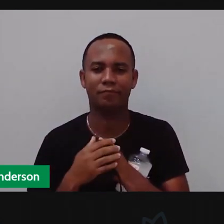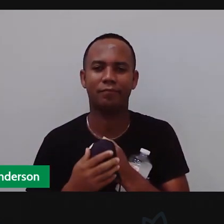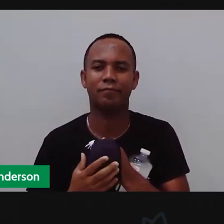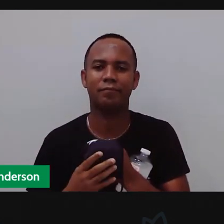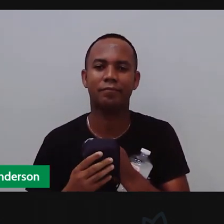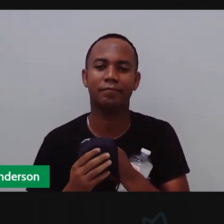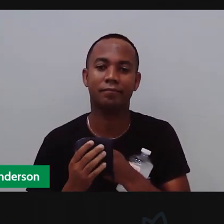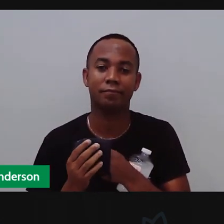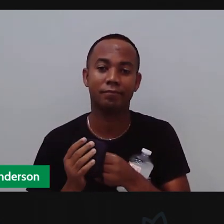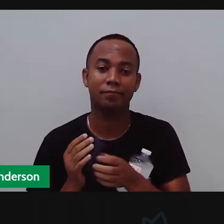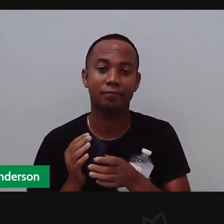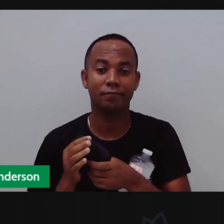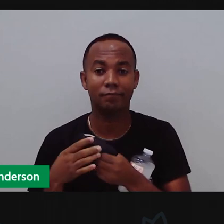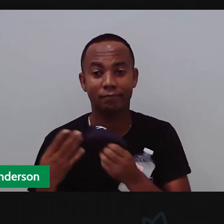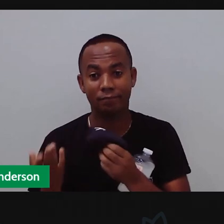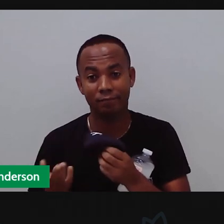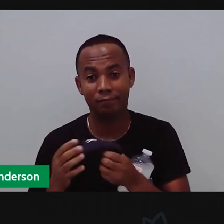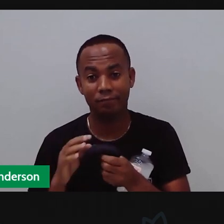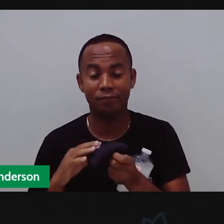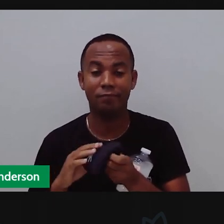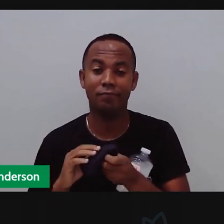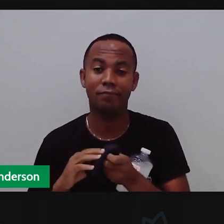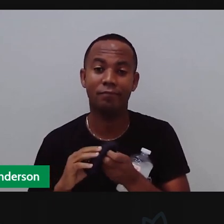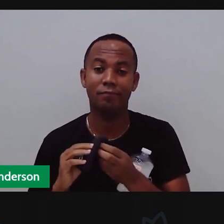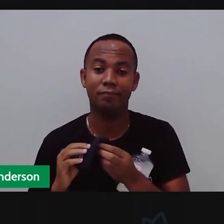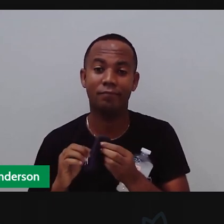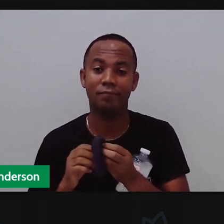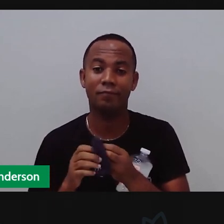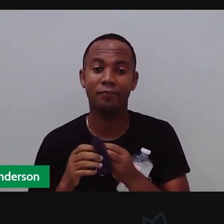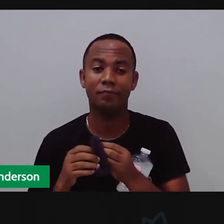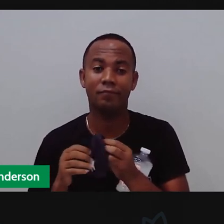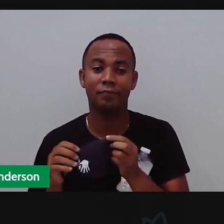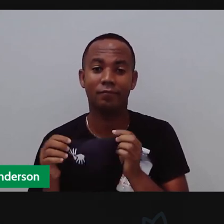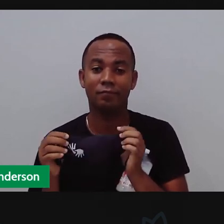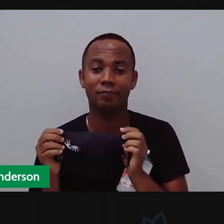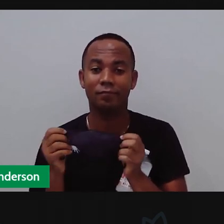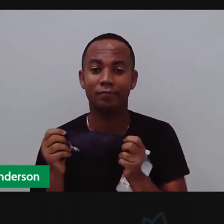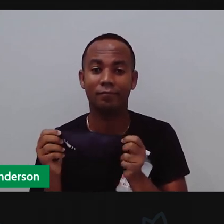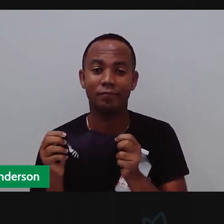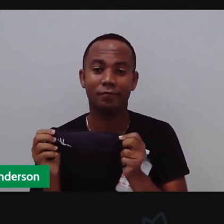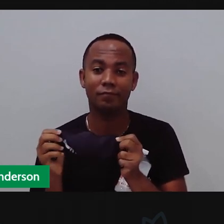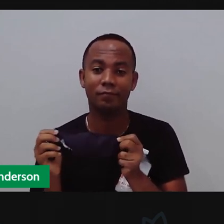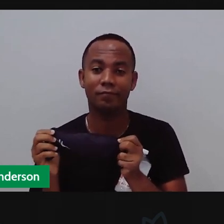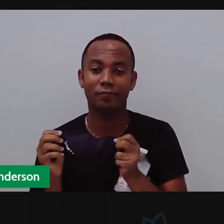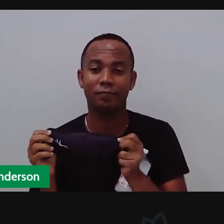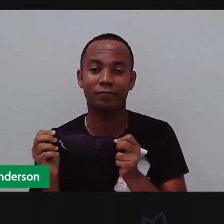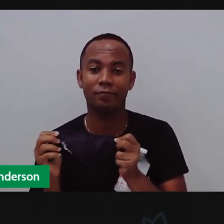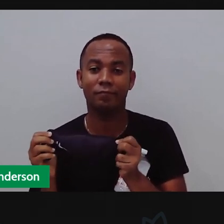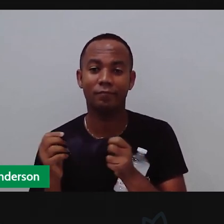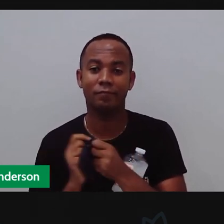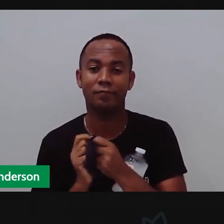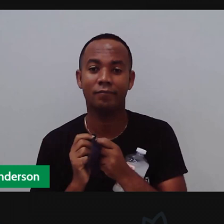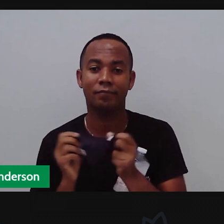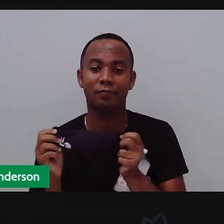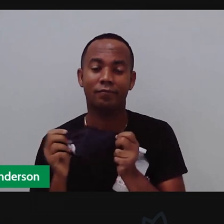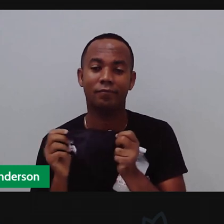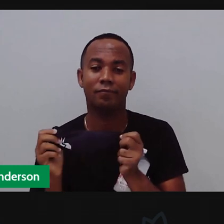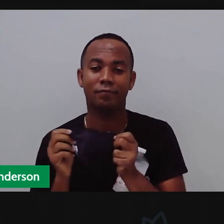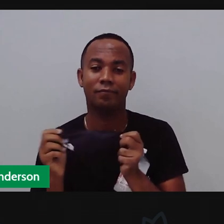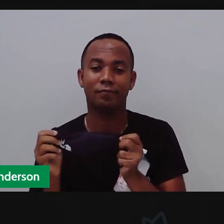Tá? E nosso recadinho final pra vocês. Já pra colocar o slide aqui. Para o nosso recadinho de sempre. Tá?